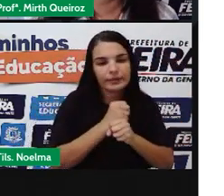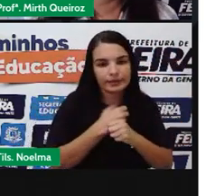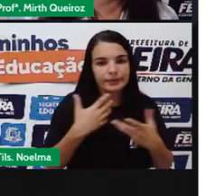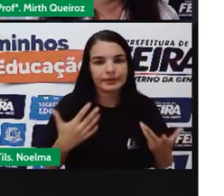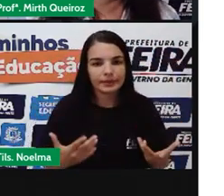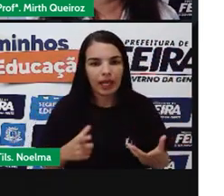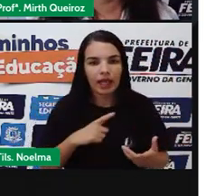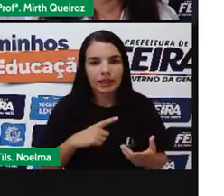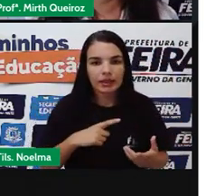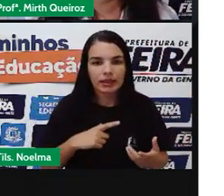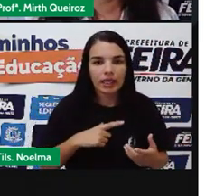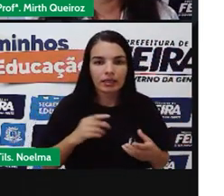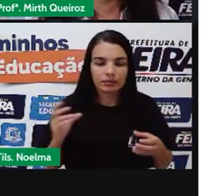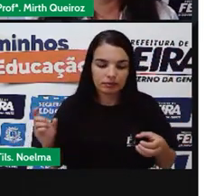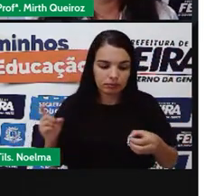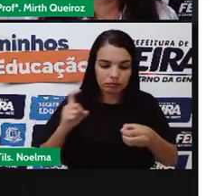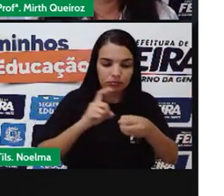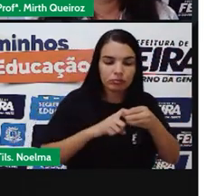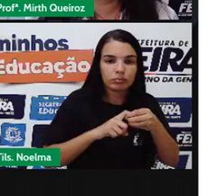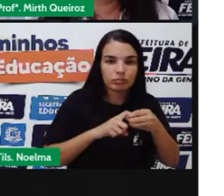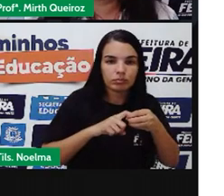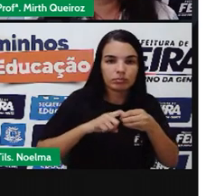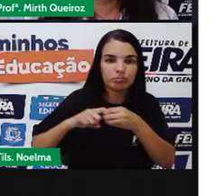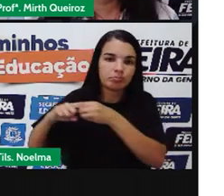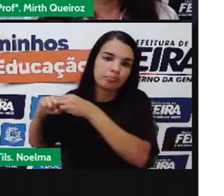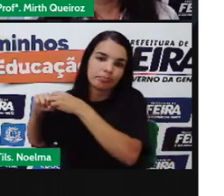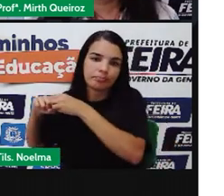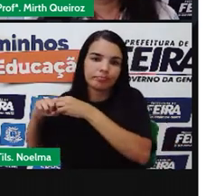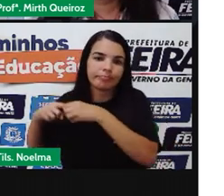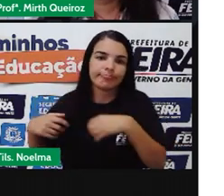Temos aí A reintegração De poste